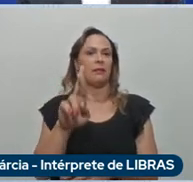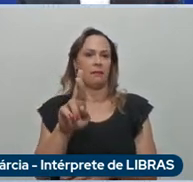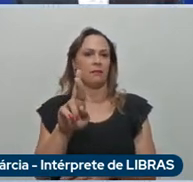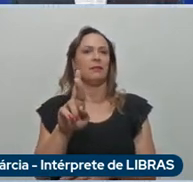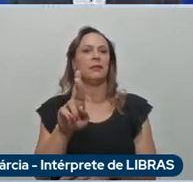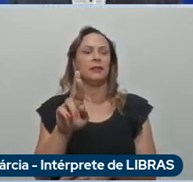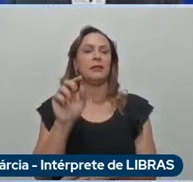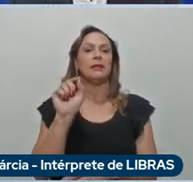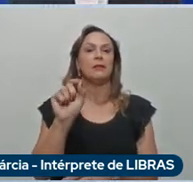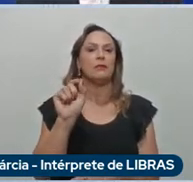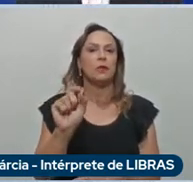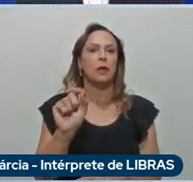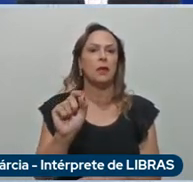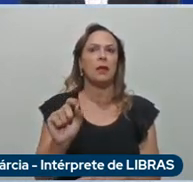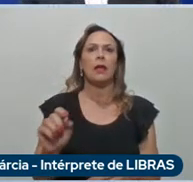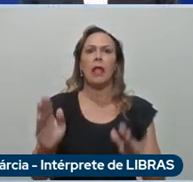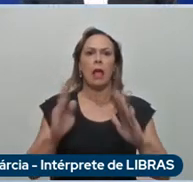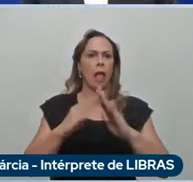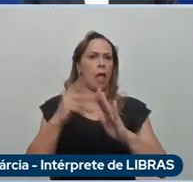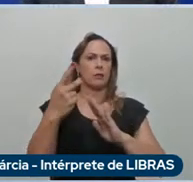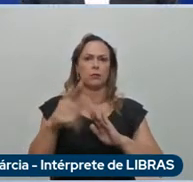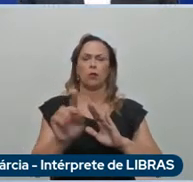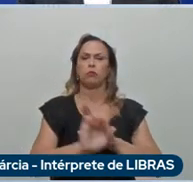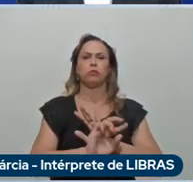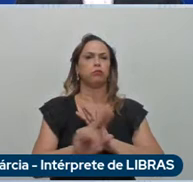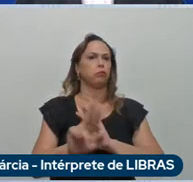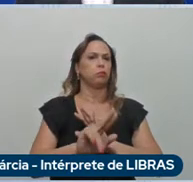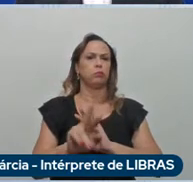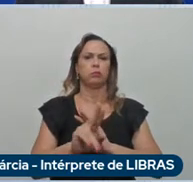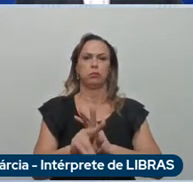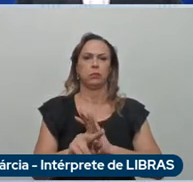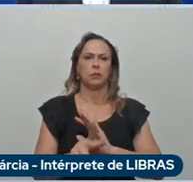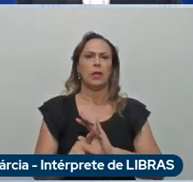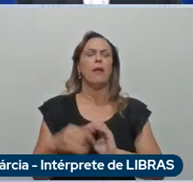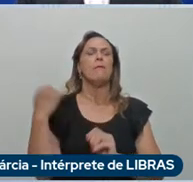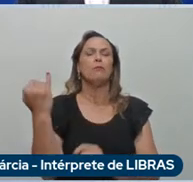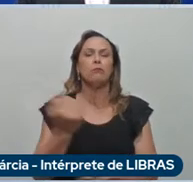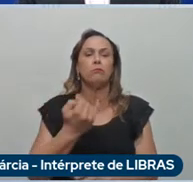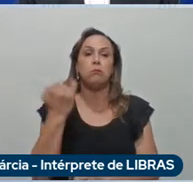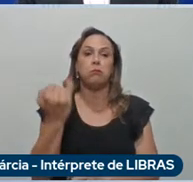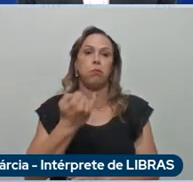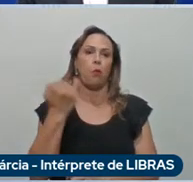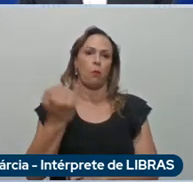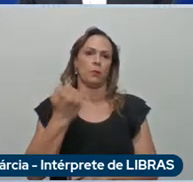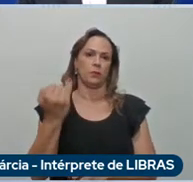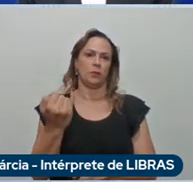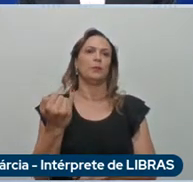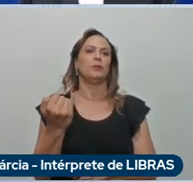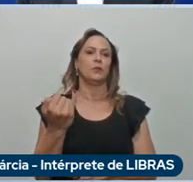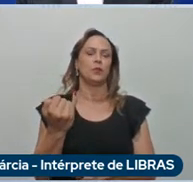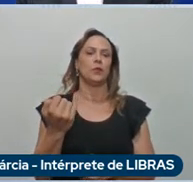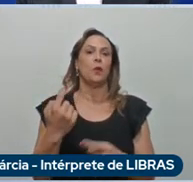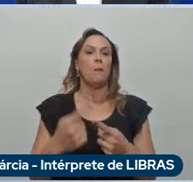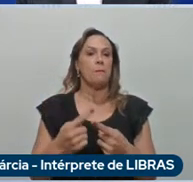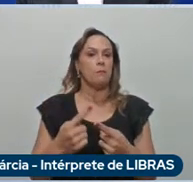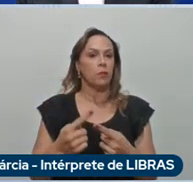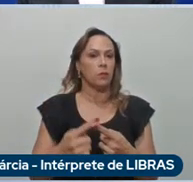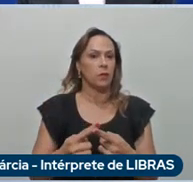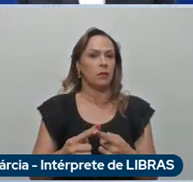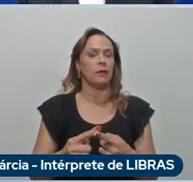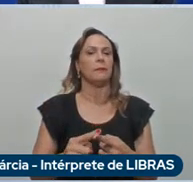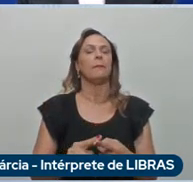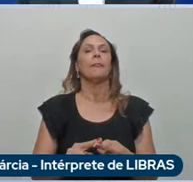na casa de vocês isso é muito importante para nós porque além de nos ajudar